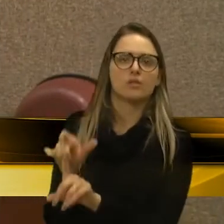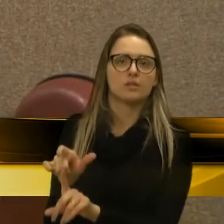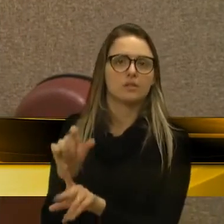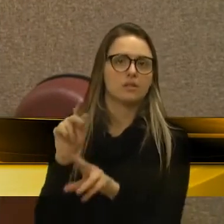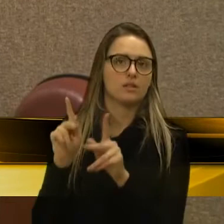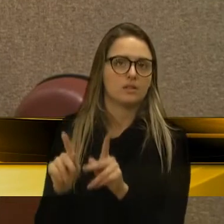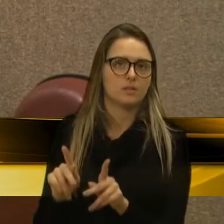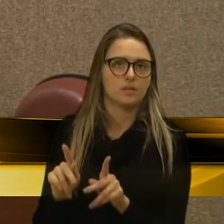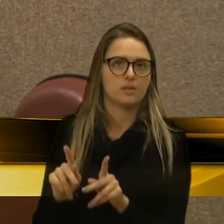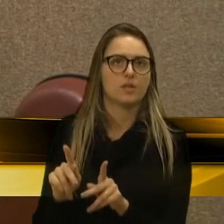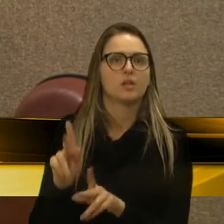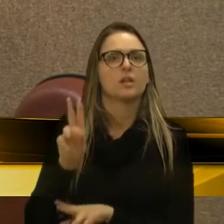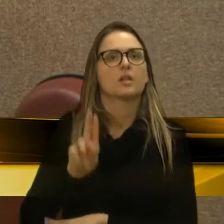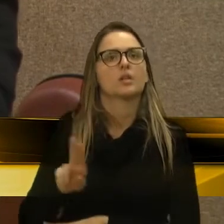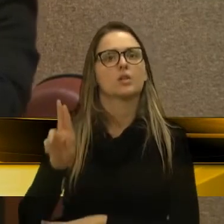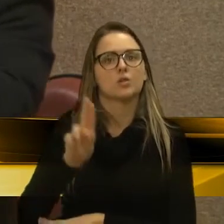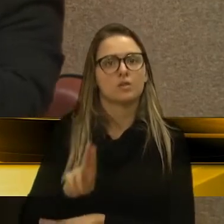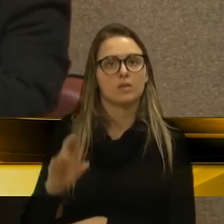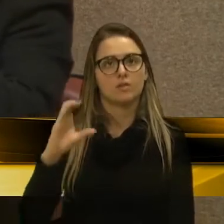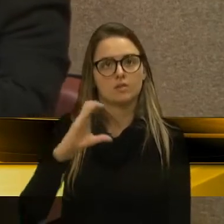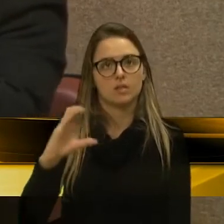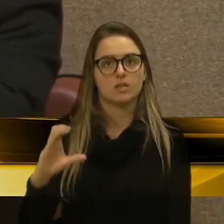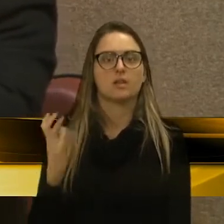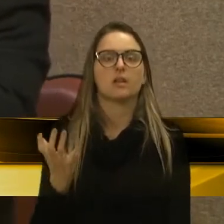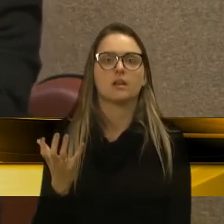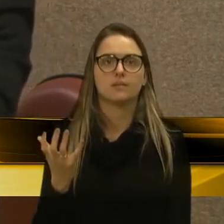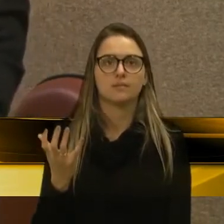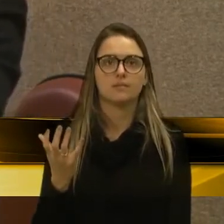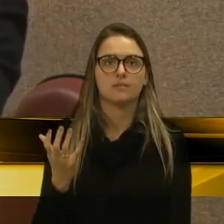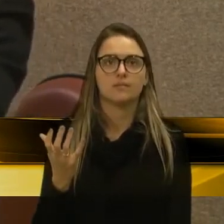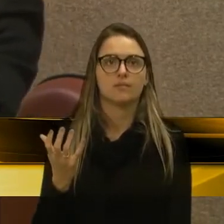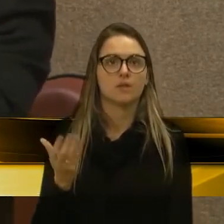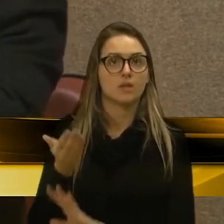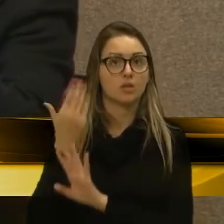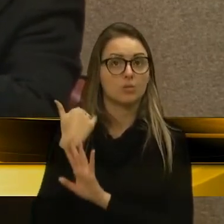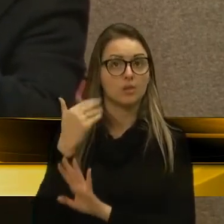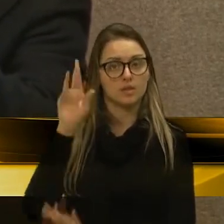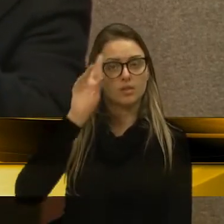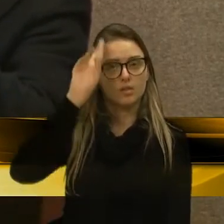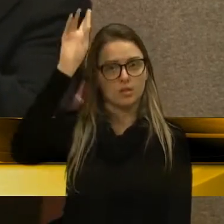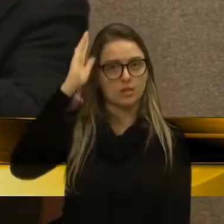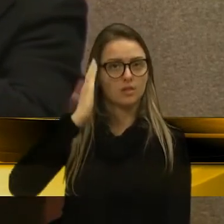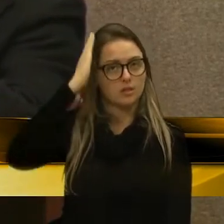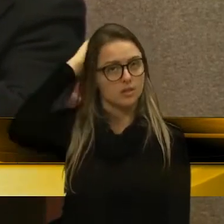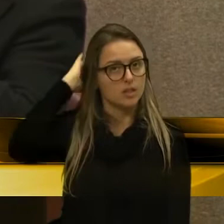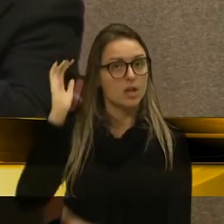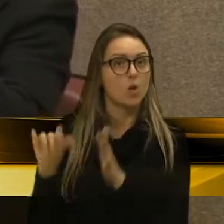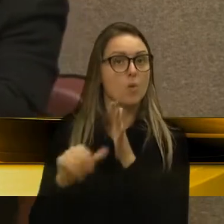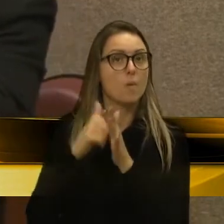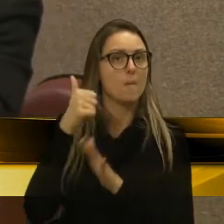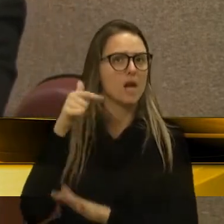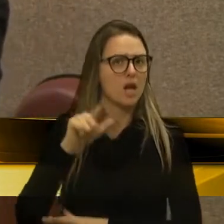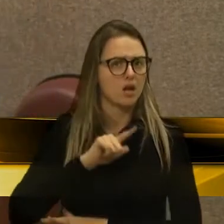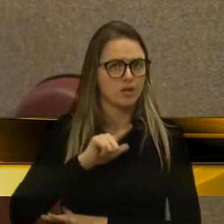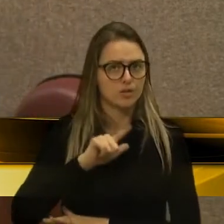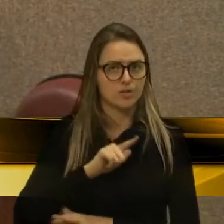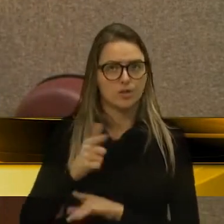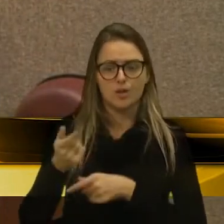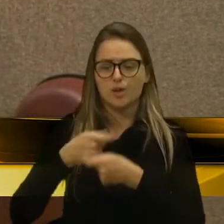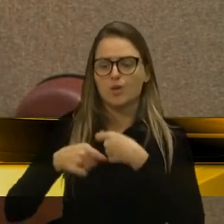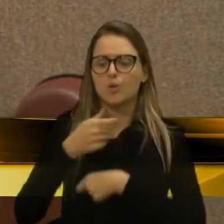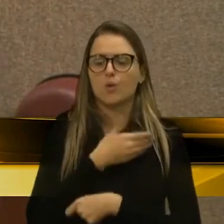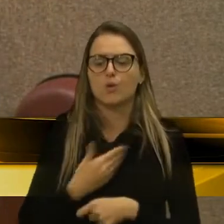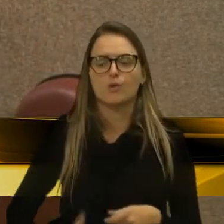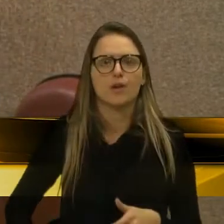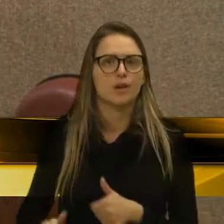que ocupava um cargo de confiança, que até então, o prefeito Daniel Guerra era o melhor que tinha, essa administração era